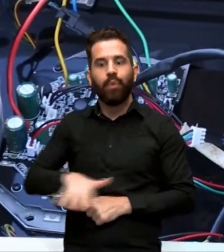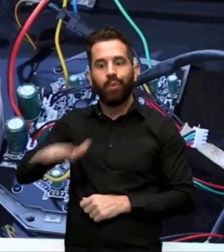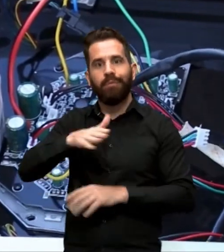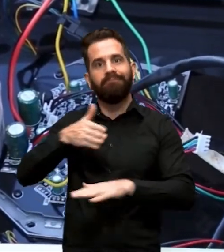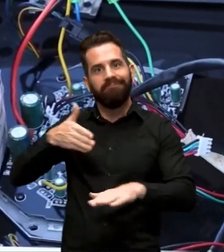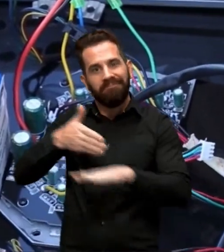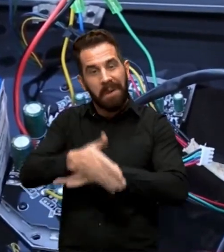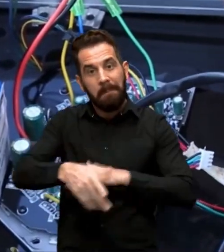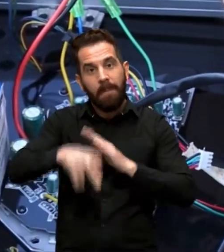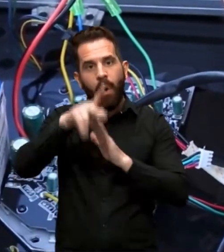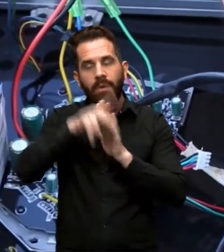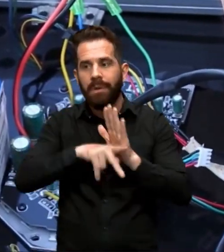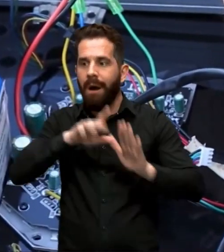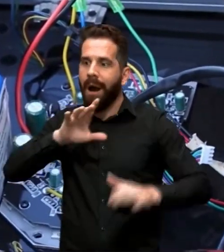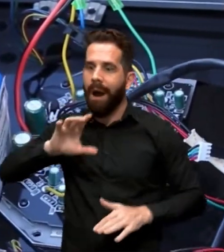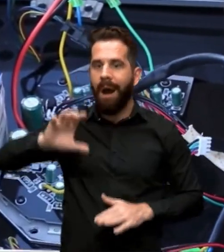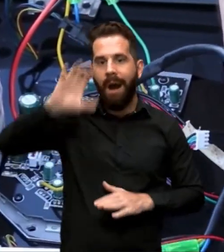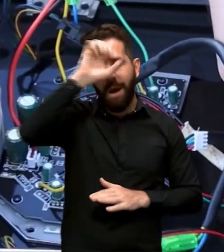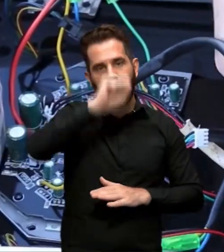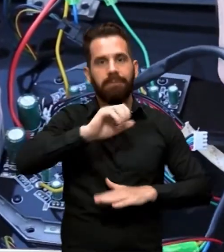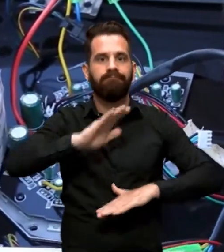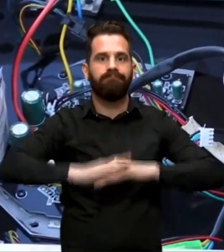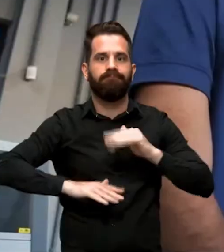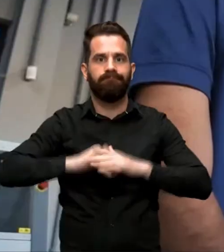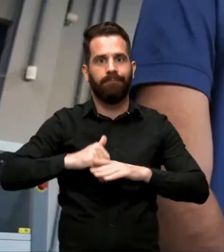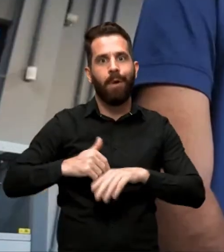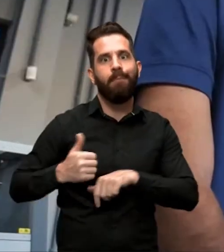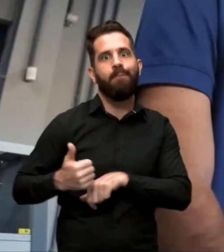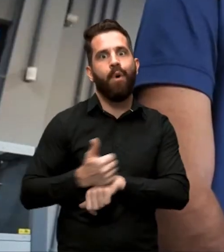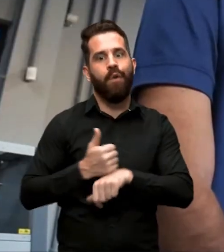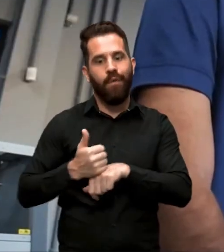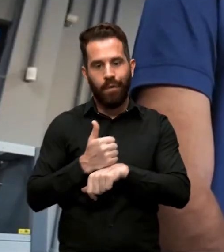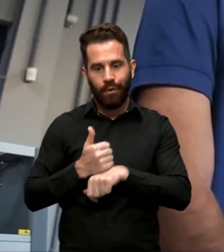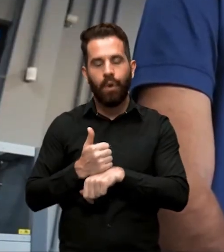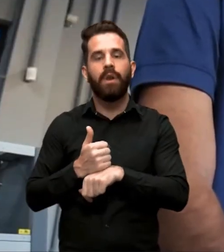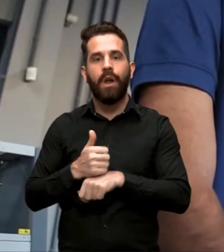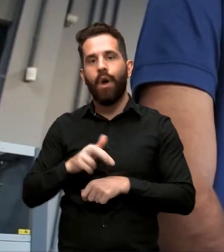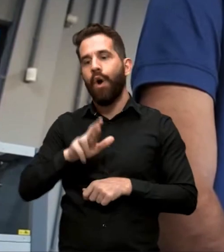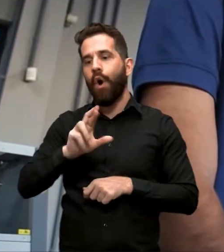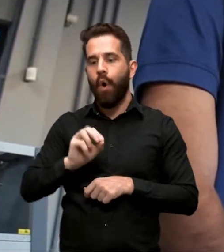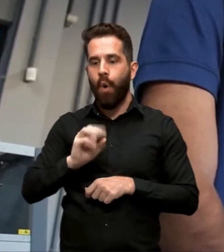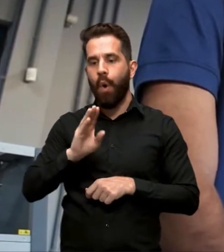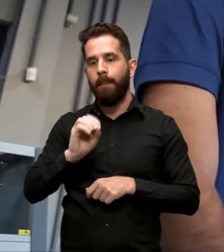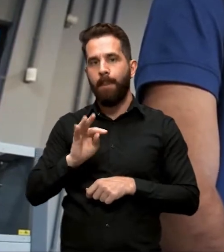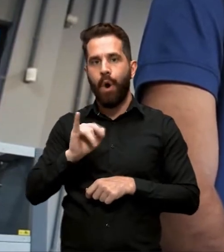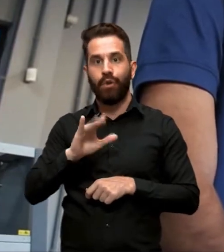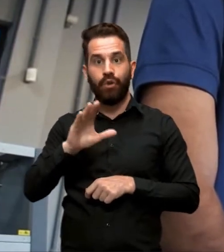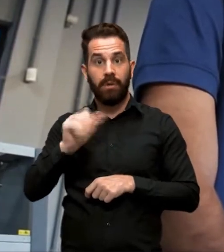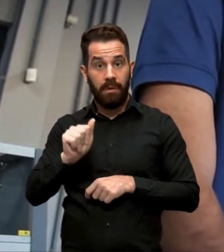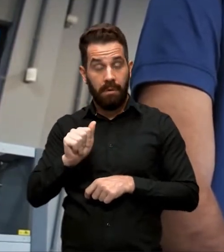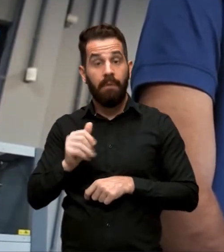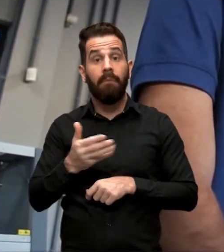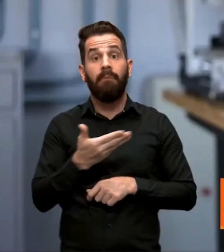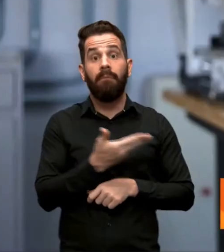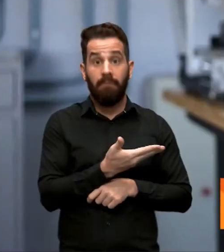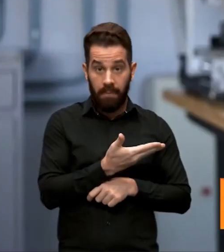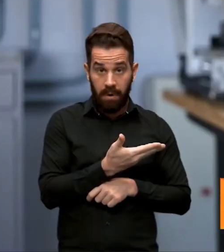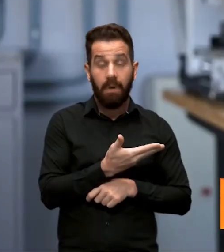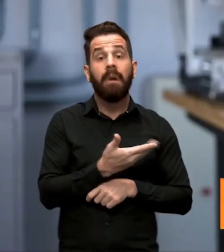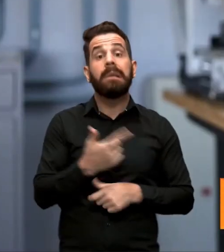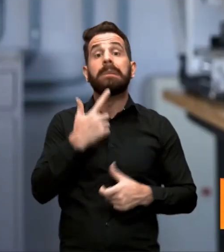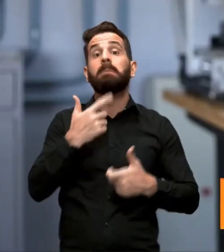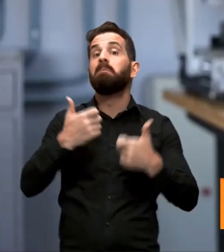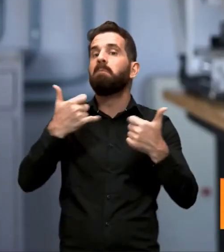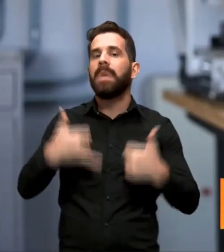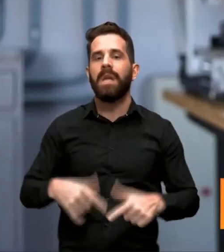aprendizado profissional no âmbito da robótica. É o que fala Henri Patrick, estudante de Engenharia Mecânica. A robótica